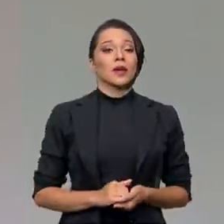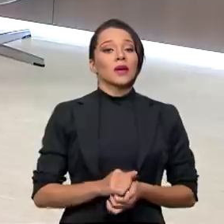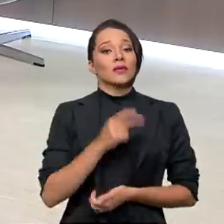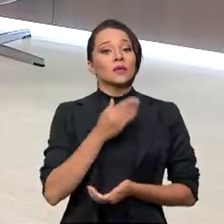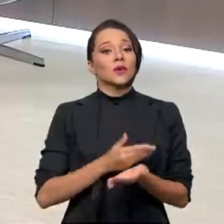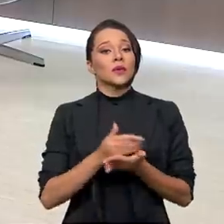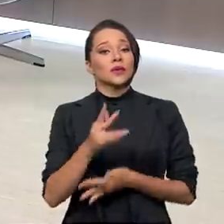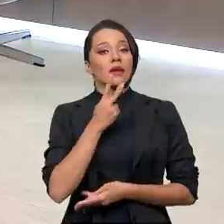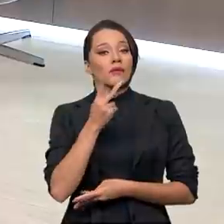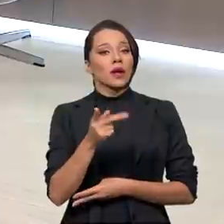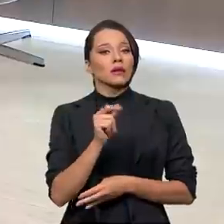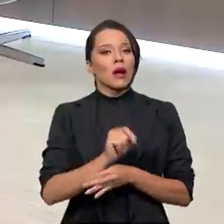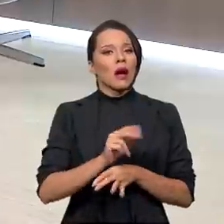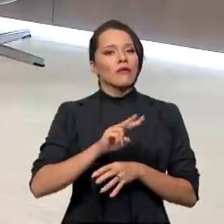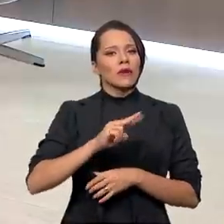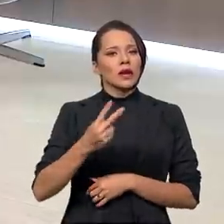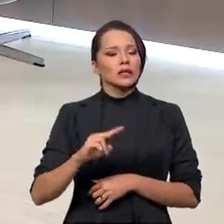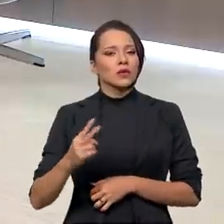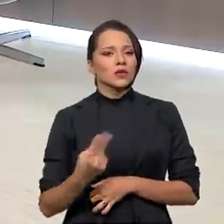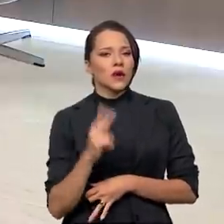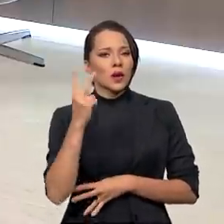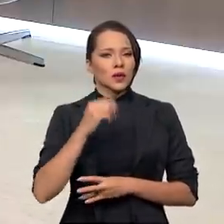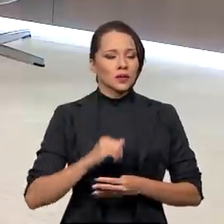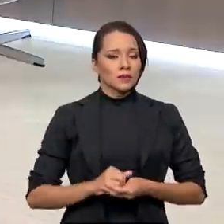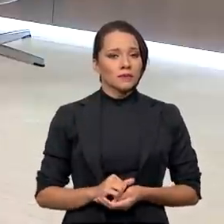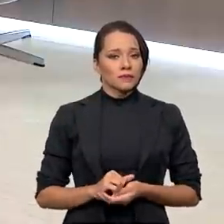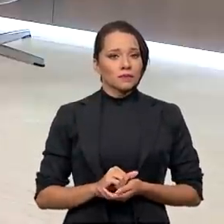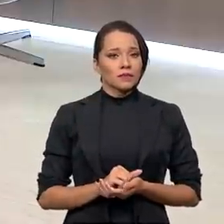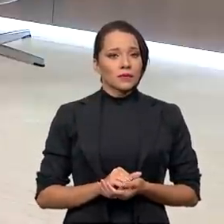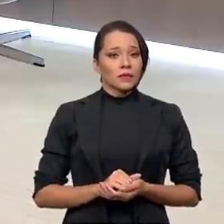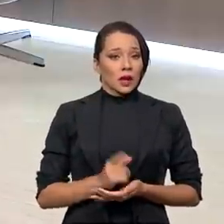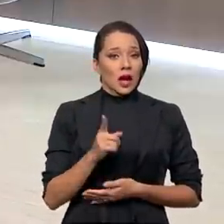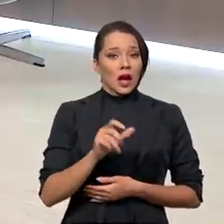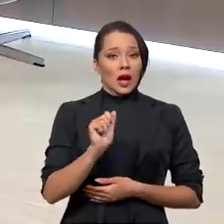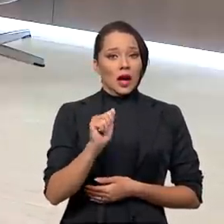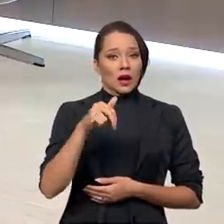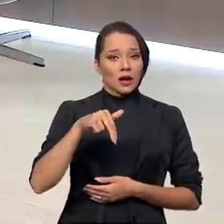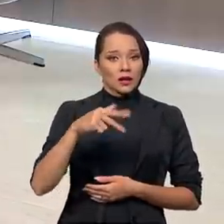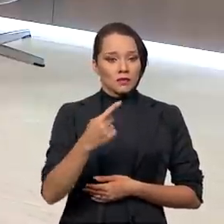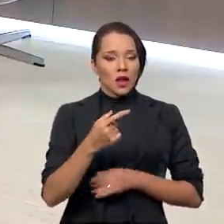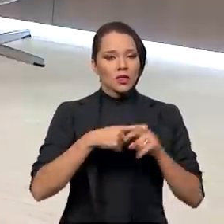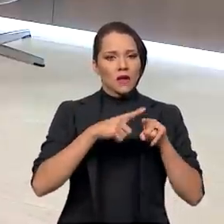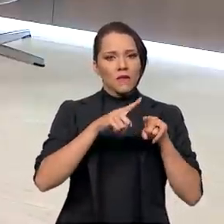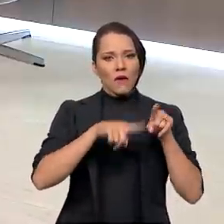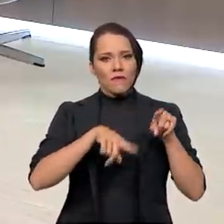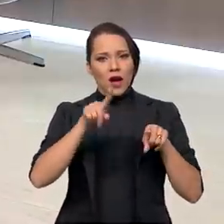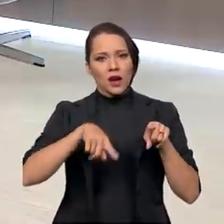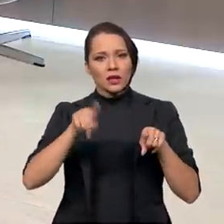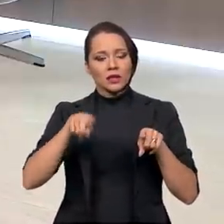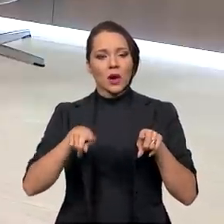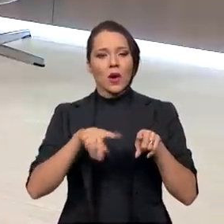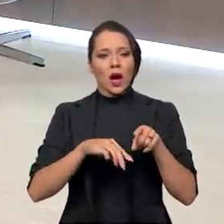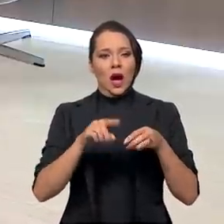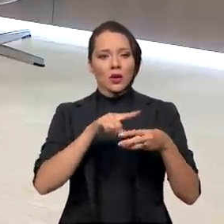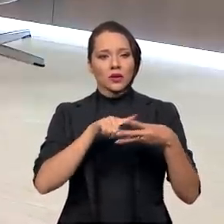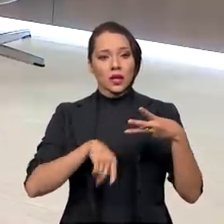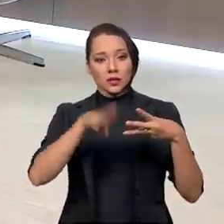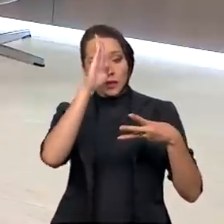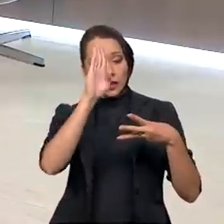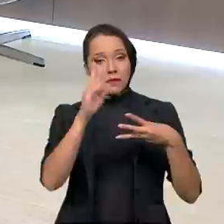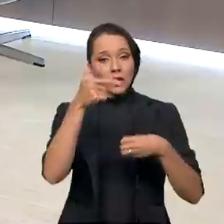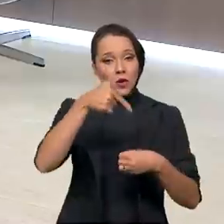começar em relação à variação de preços. Segundo a ANP, houve uma variação em relação aos três principais